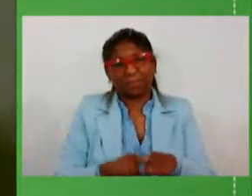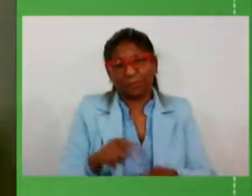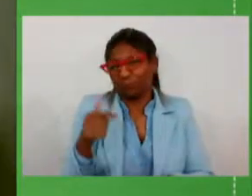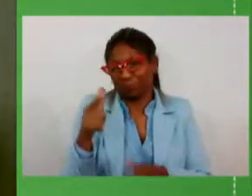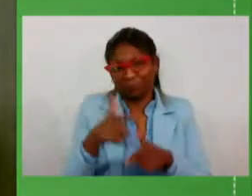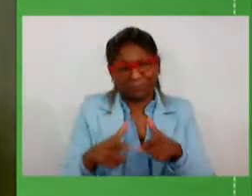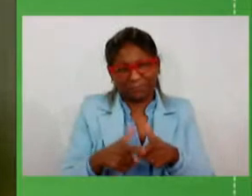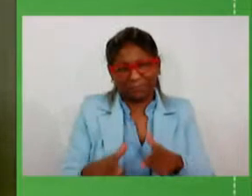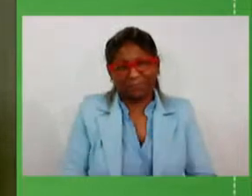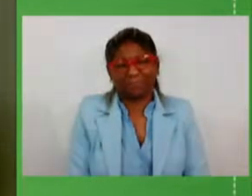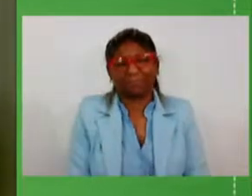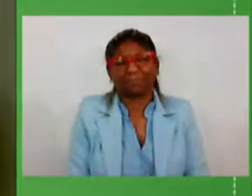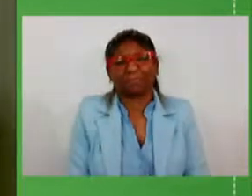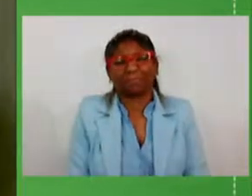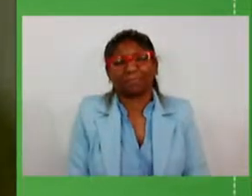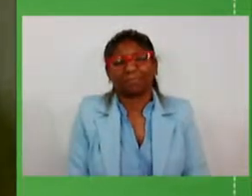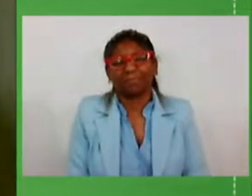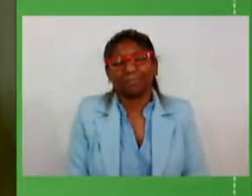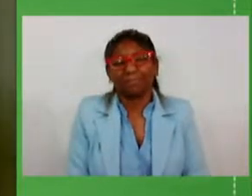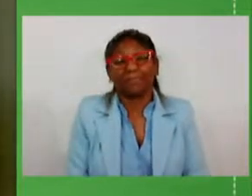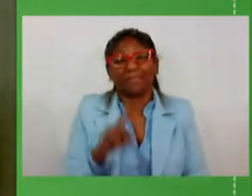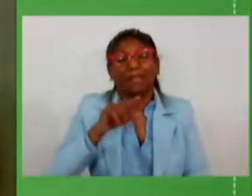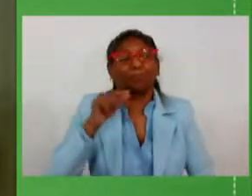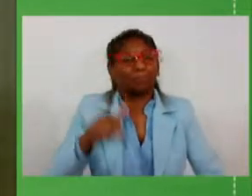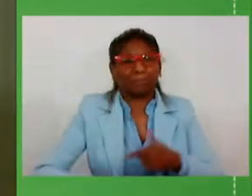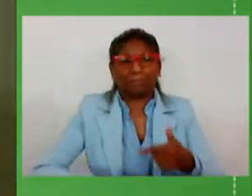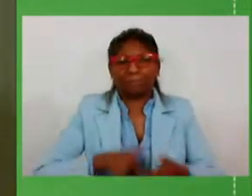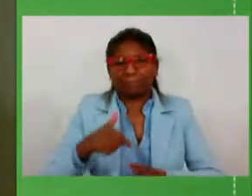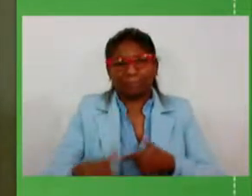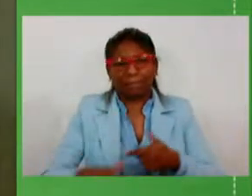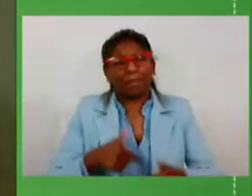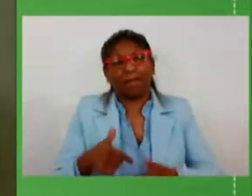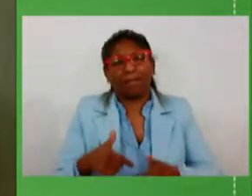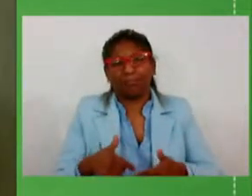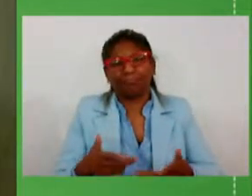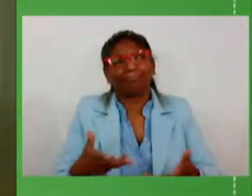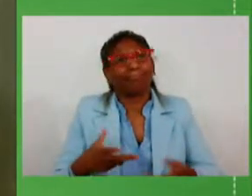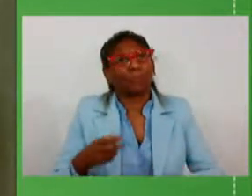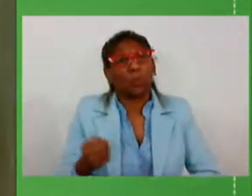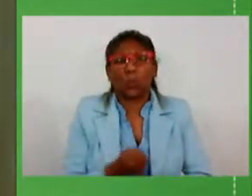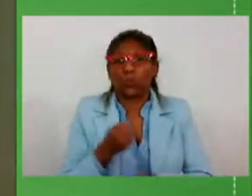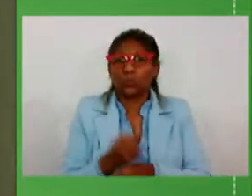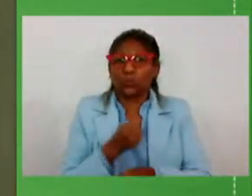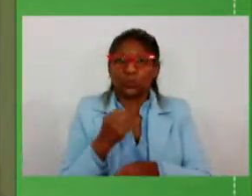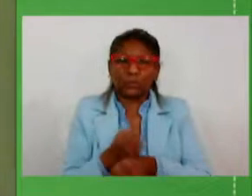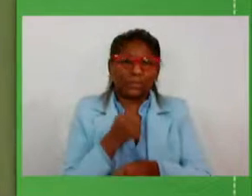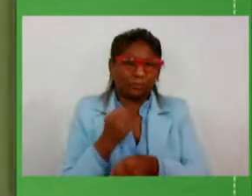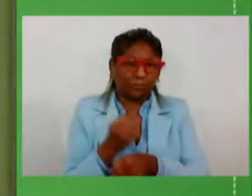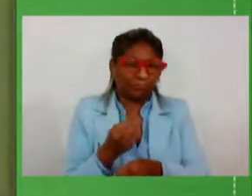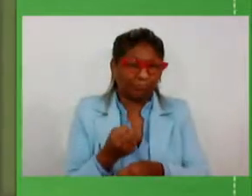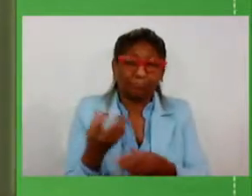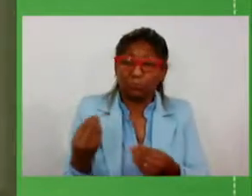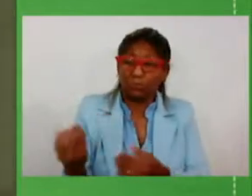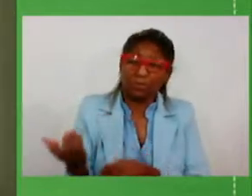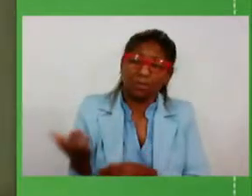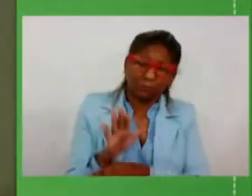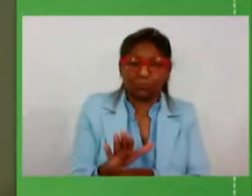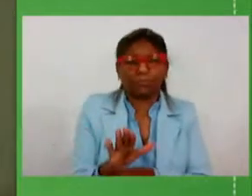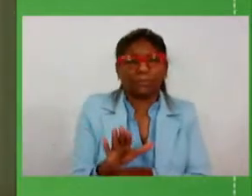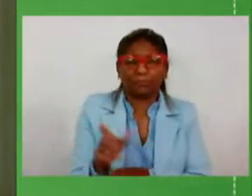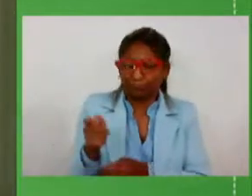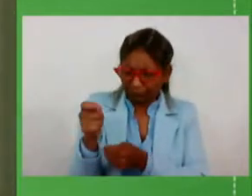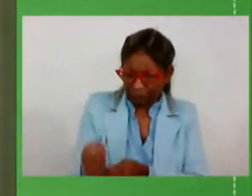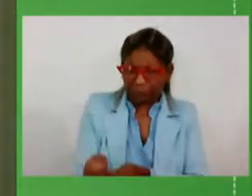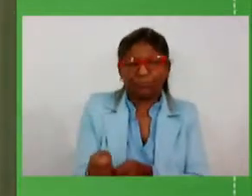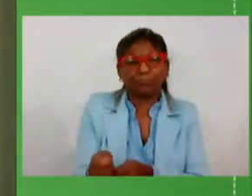realmente é um trabalho que foi sendo feito construído com muita cooperação com muita lealdade espírito